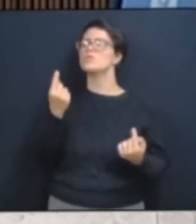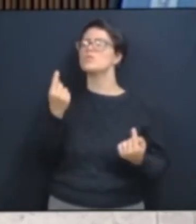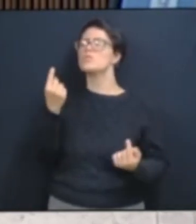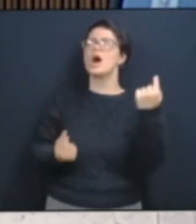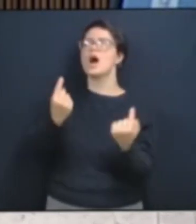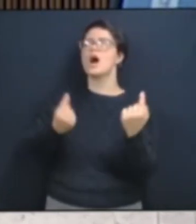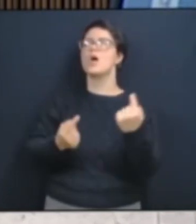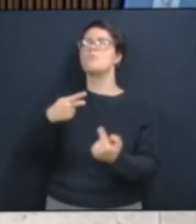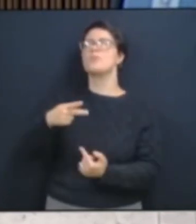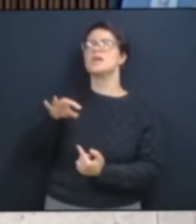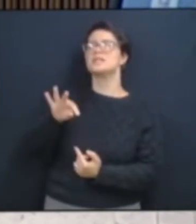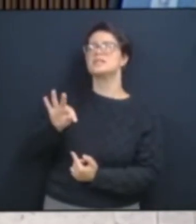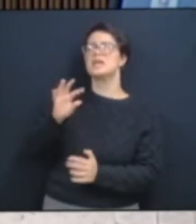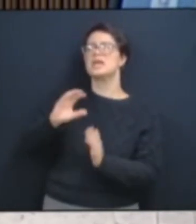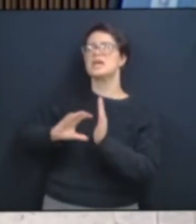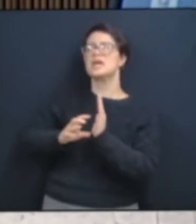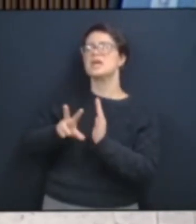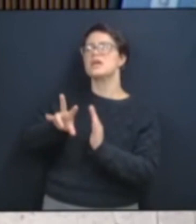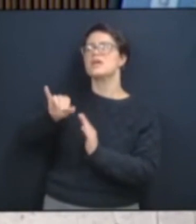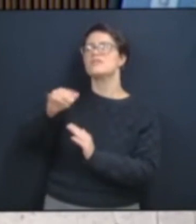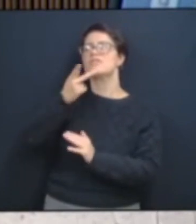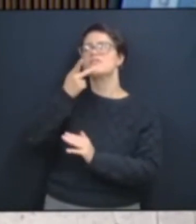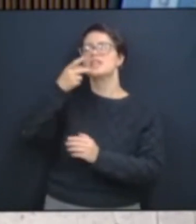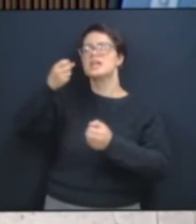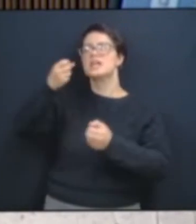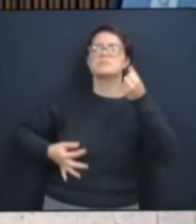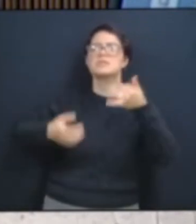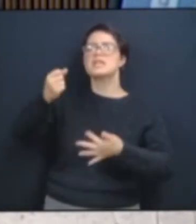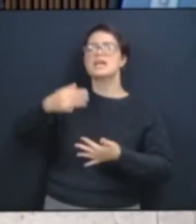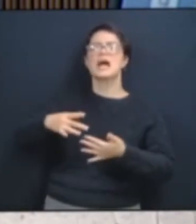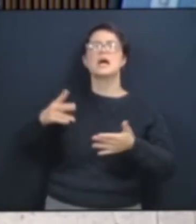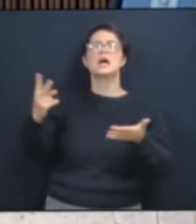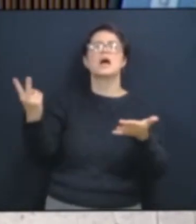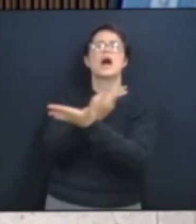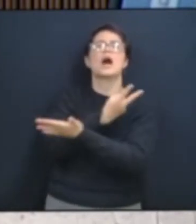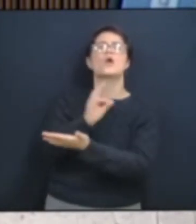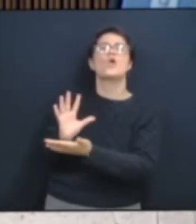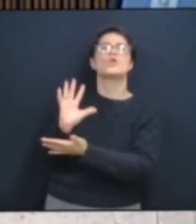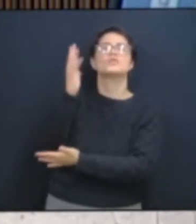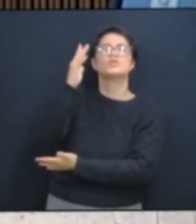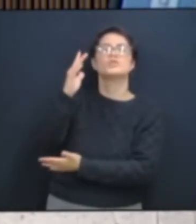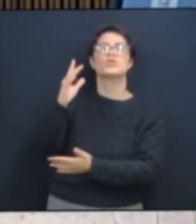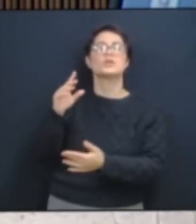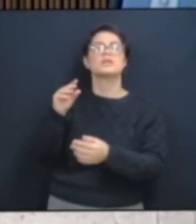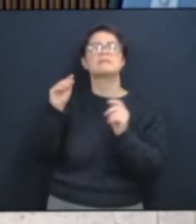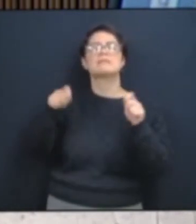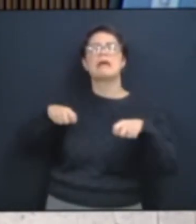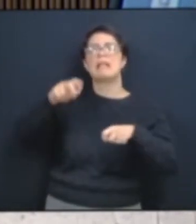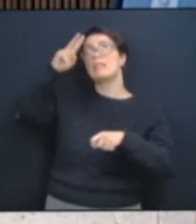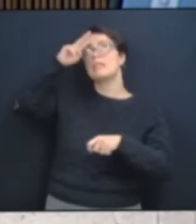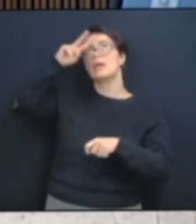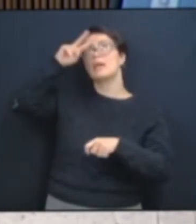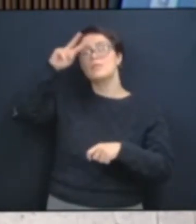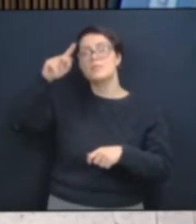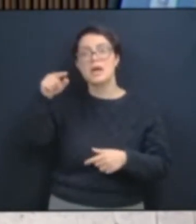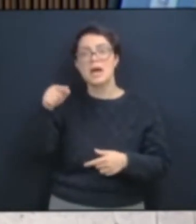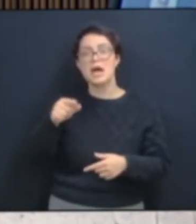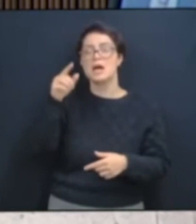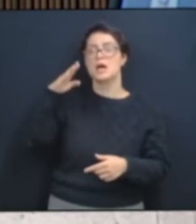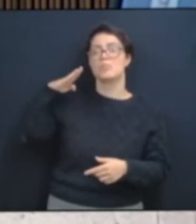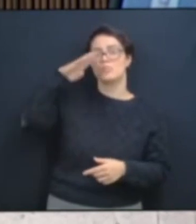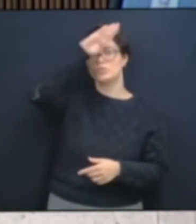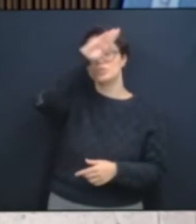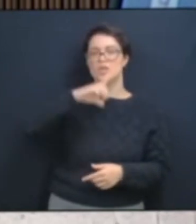a falar sobre atos que levam a lembrar ou a ter certeza que Bolsonaro é homofóbico,